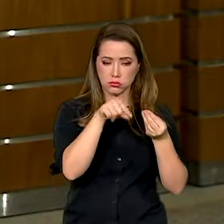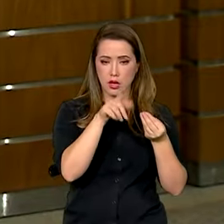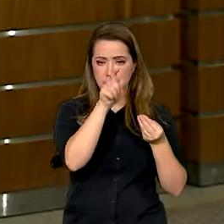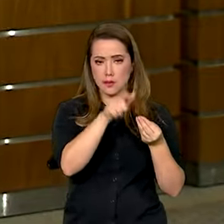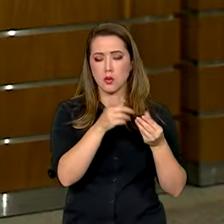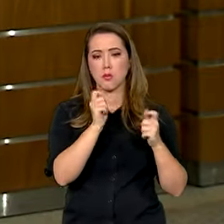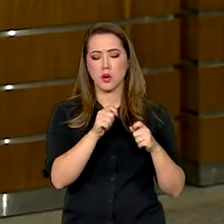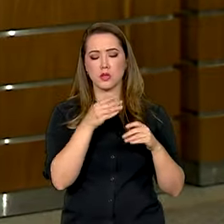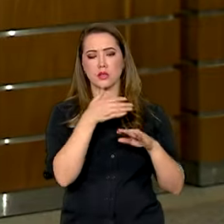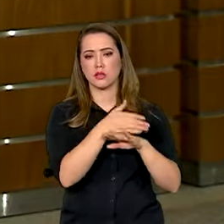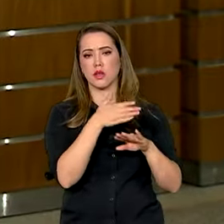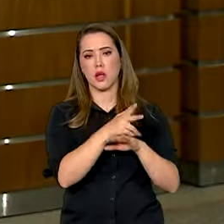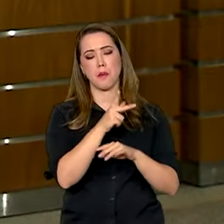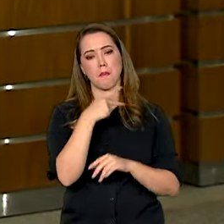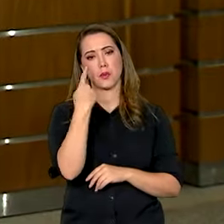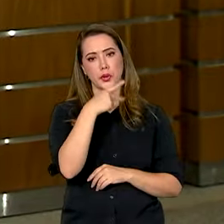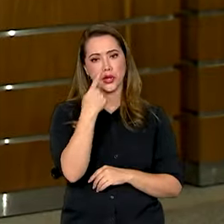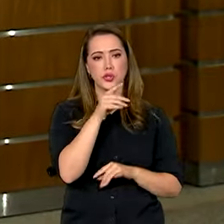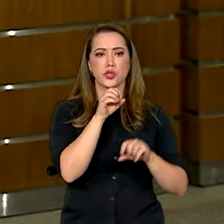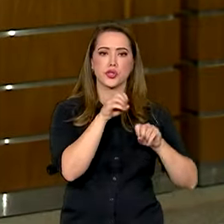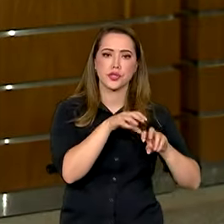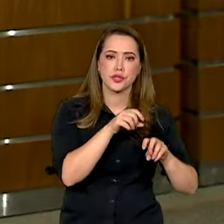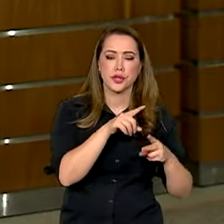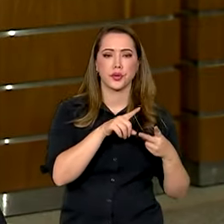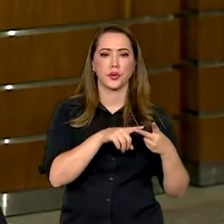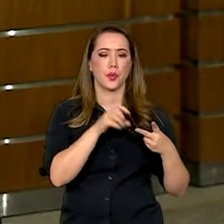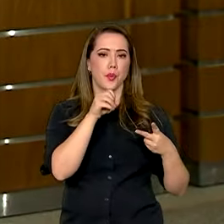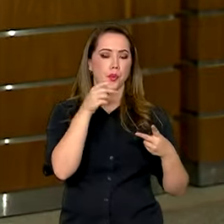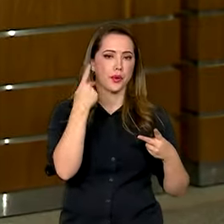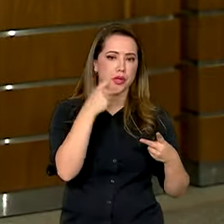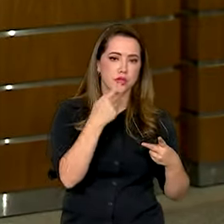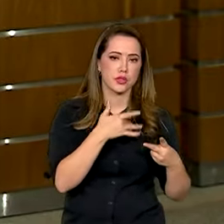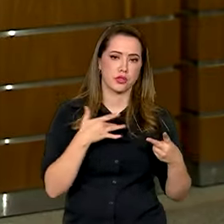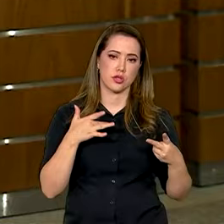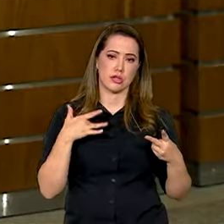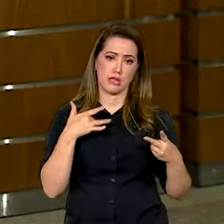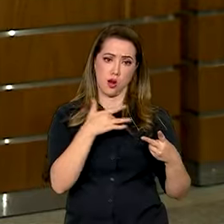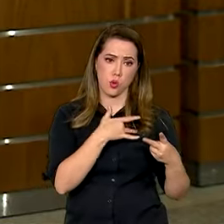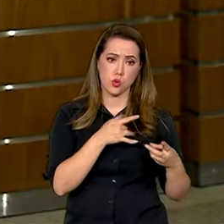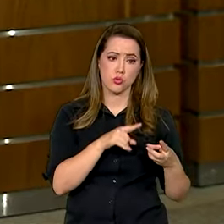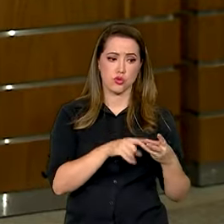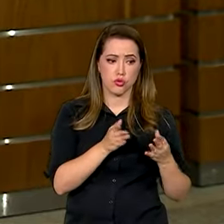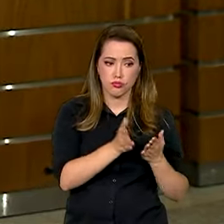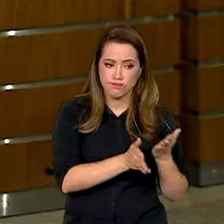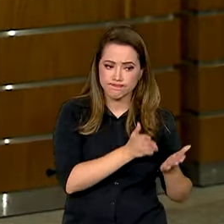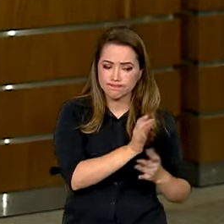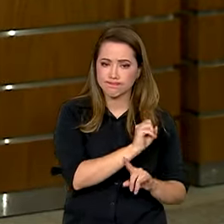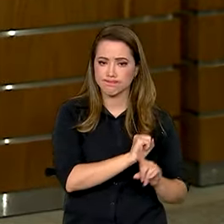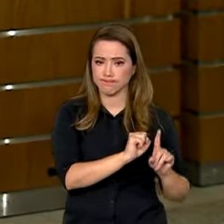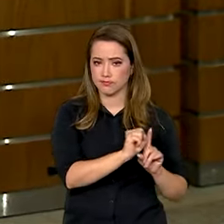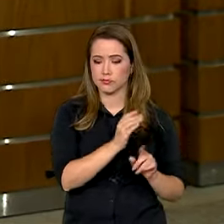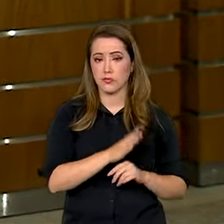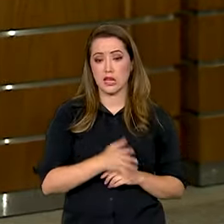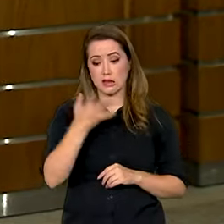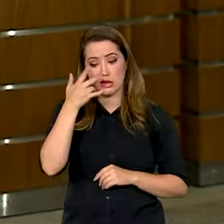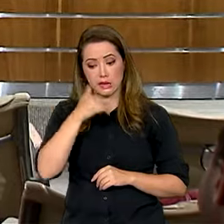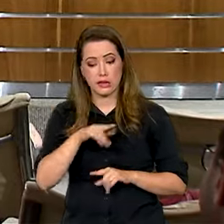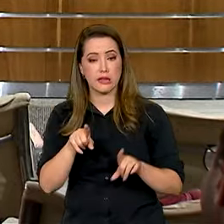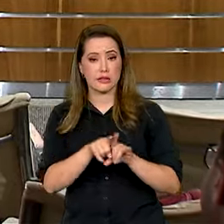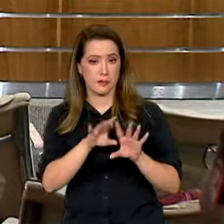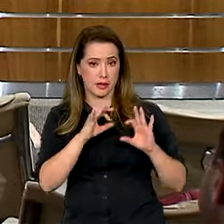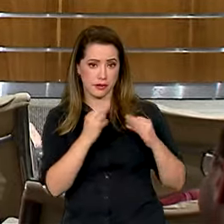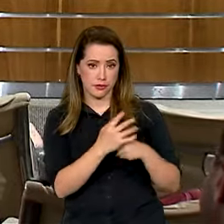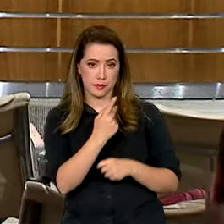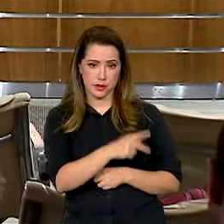inserida em políticas públicas, políticas de educação, políticas de saúde, políticas de assistência, inclusive dessa criança e de toda a família.